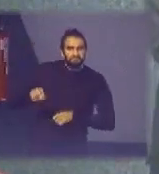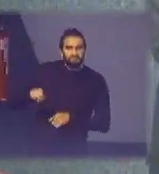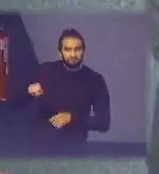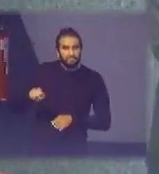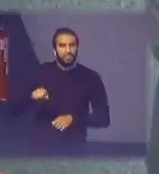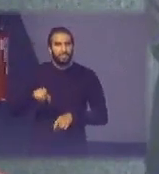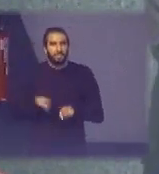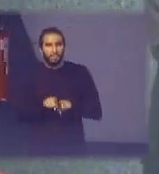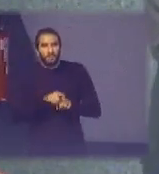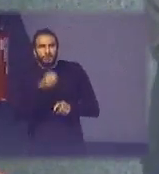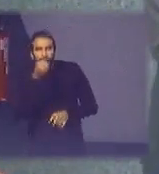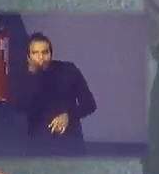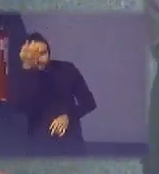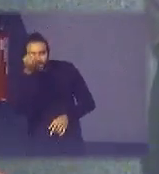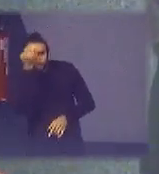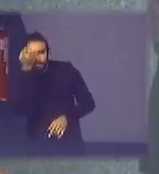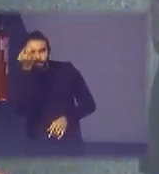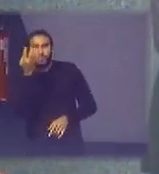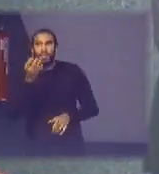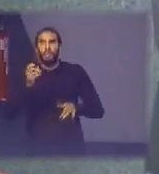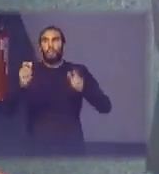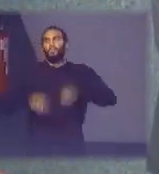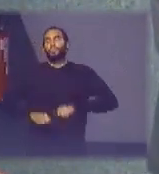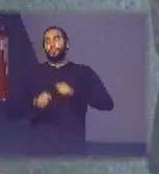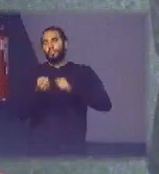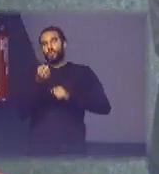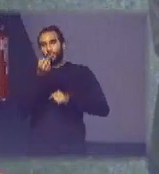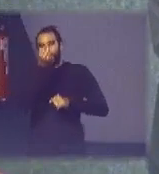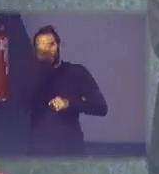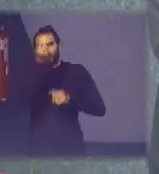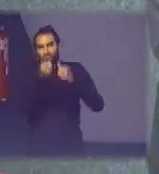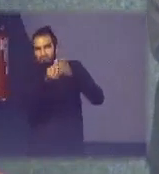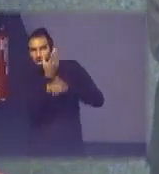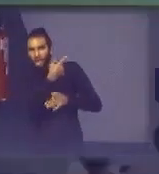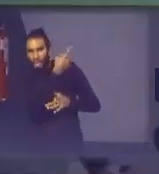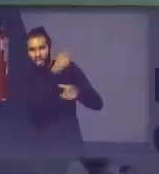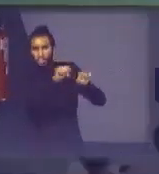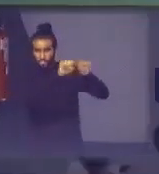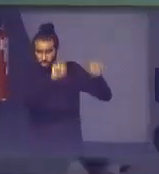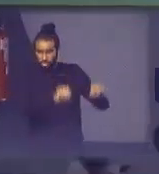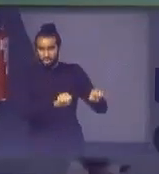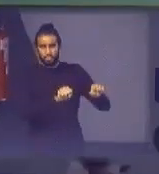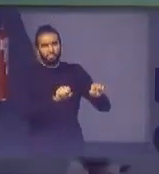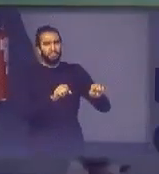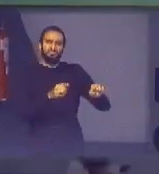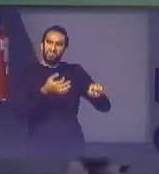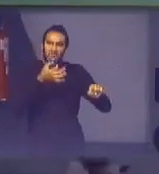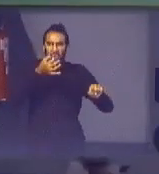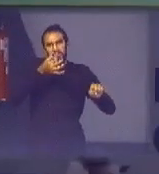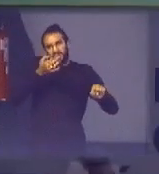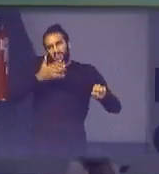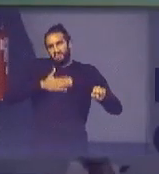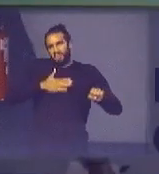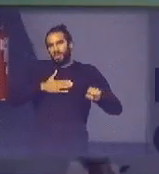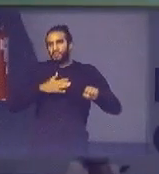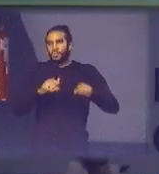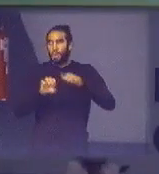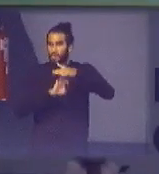criatividade dá para se criar esse sistema assim pelo menos esse é o pensamento que a Green Electron tem